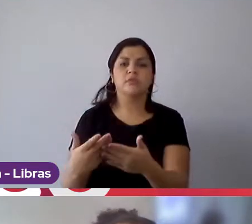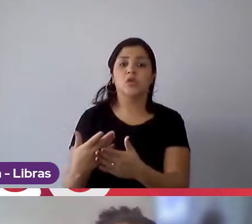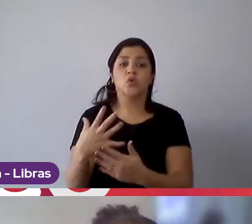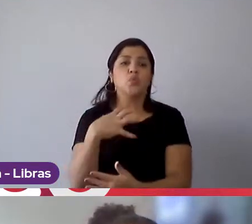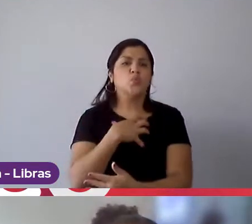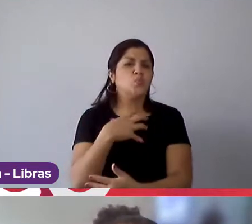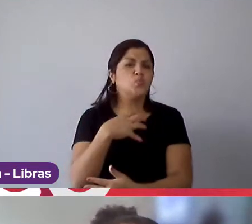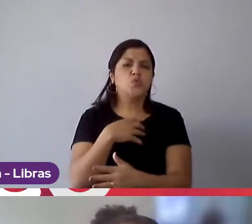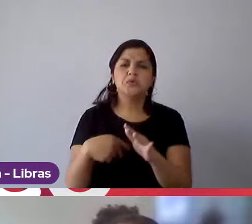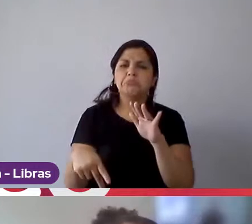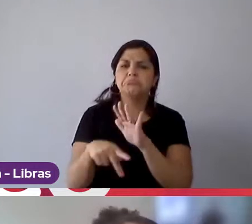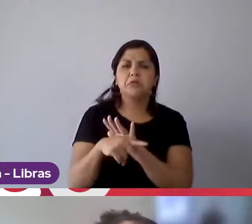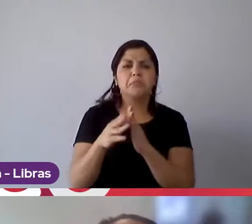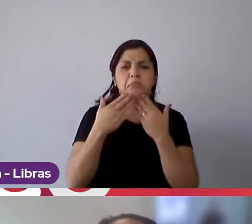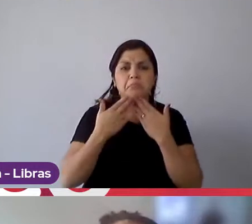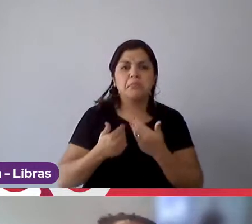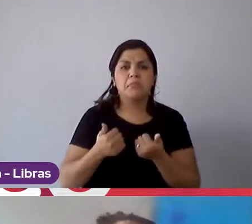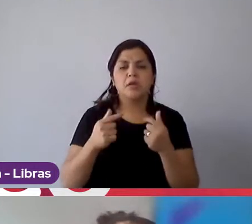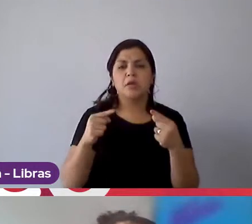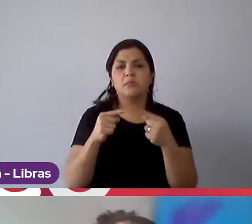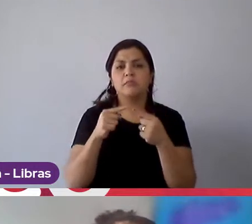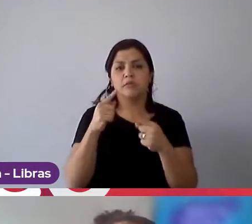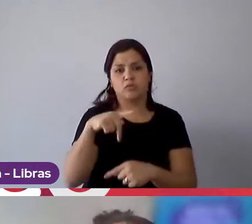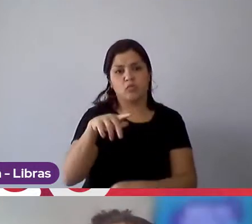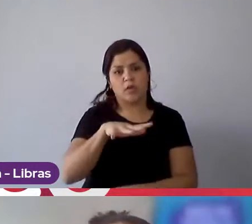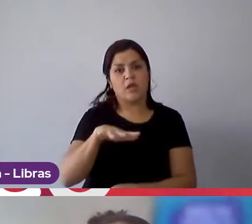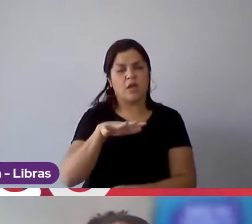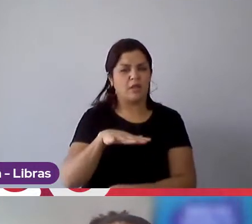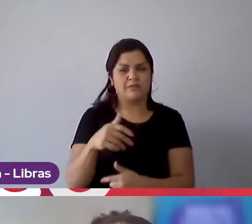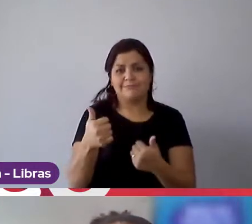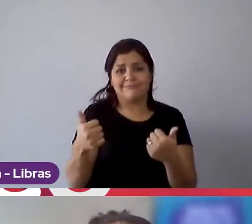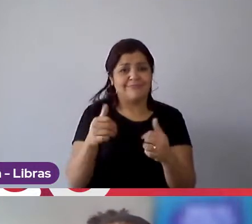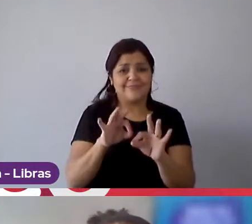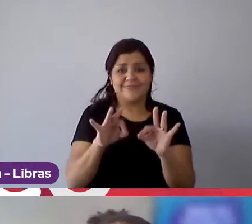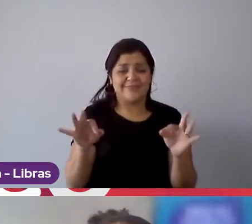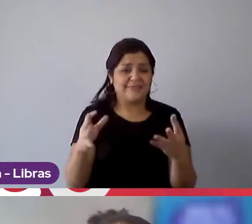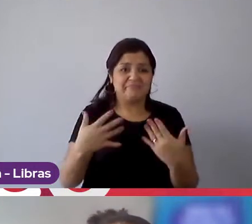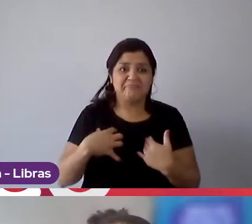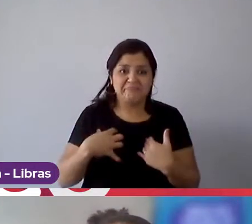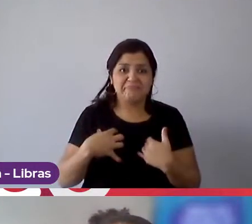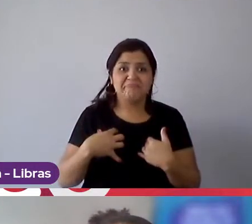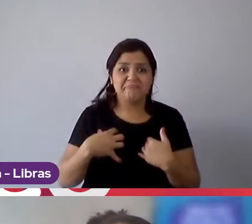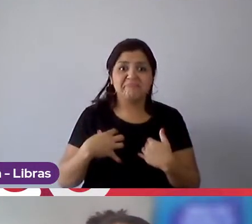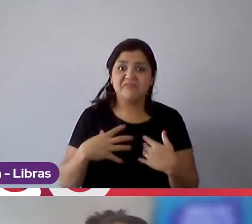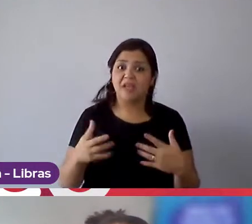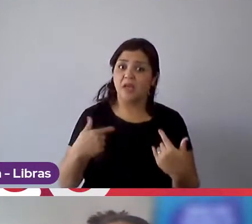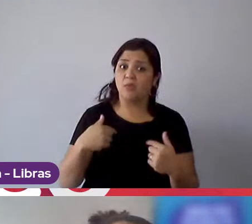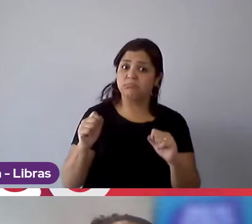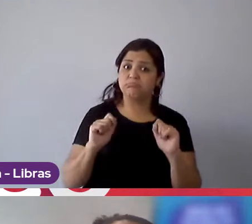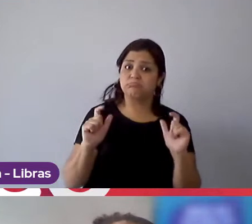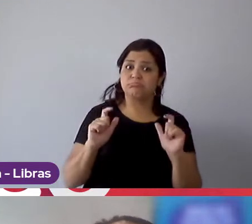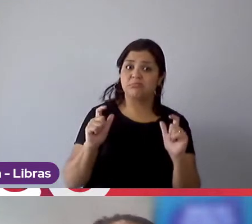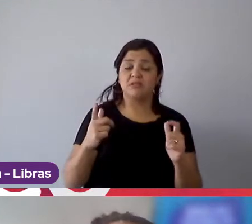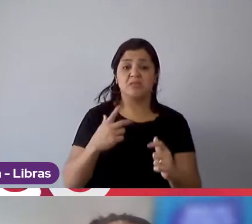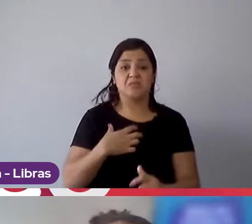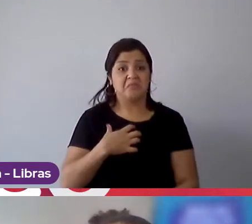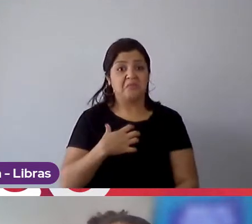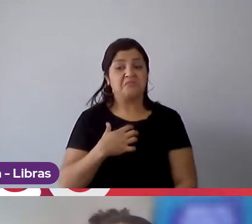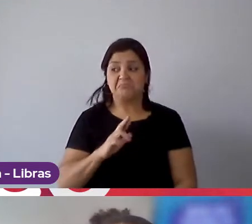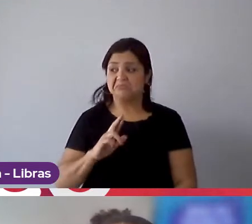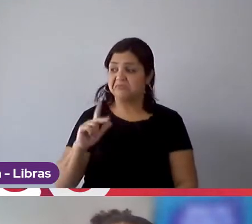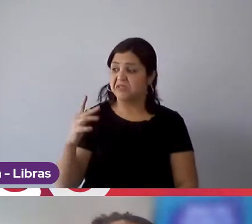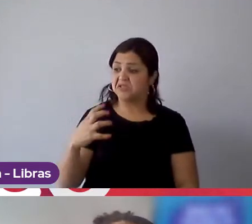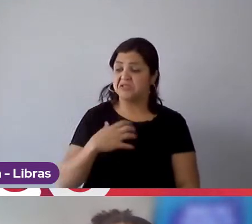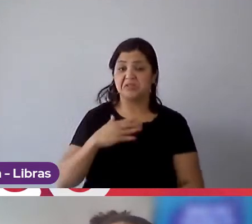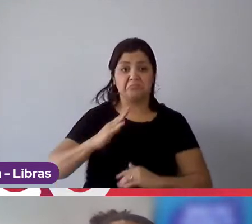conforme for melhor para você, né, então isso foi algo que também me, eu percebi que era diferente, assim, que me